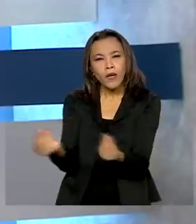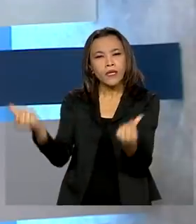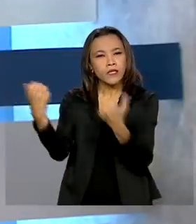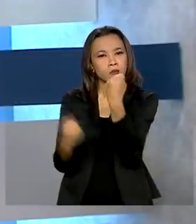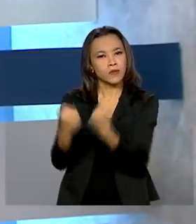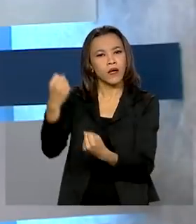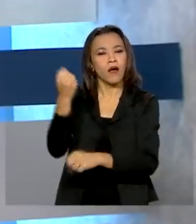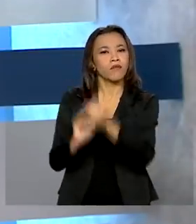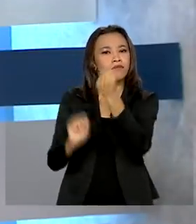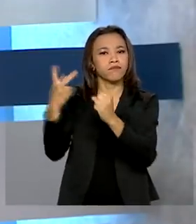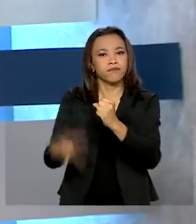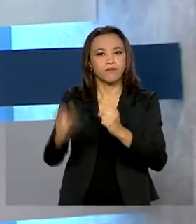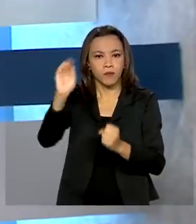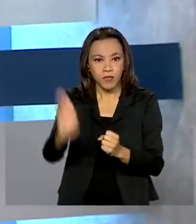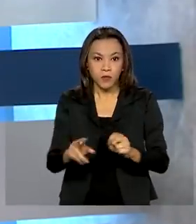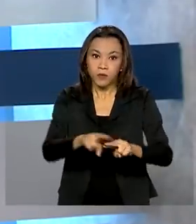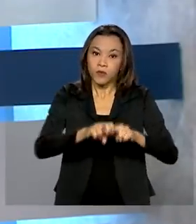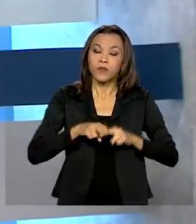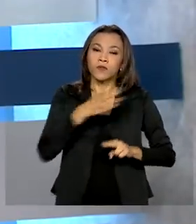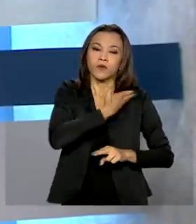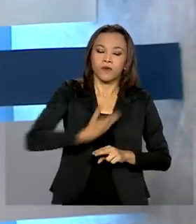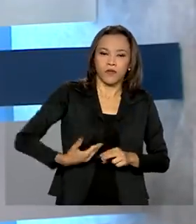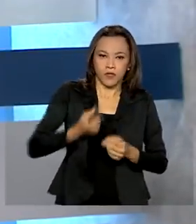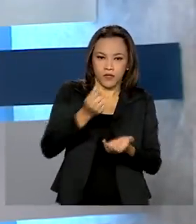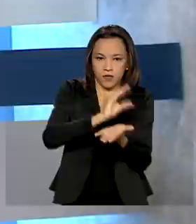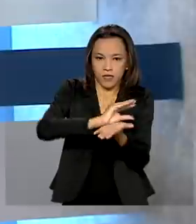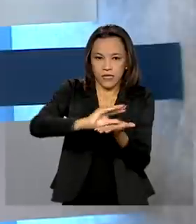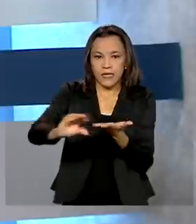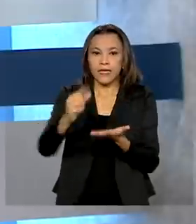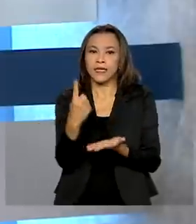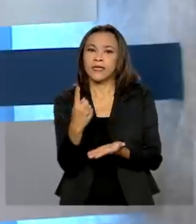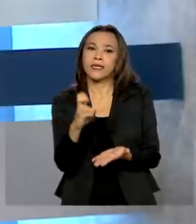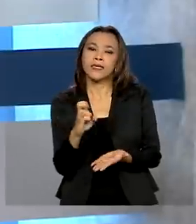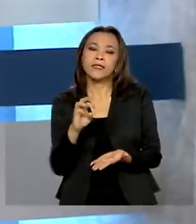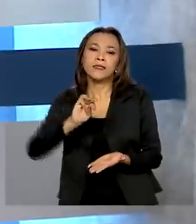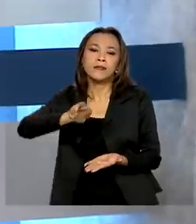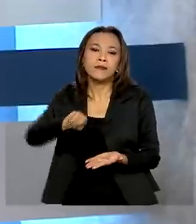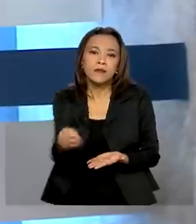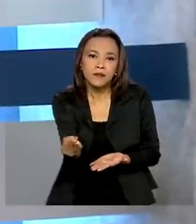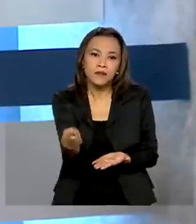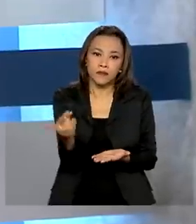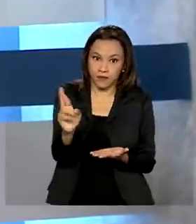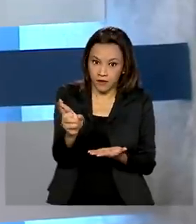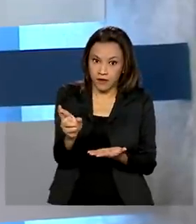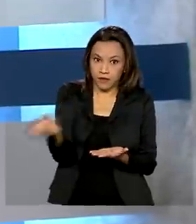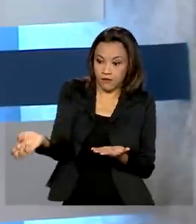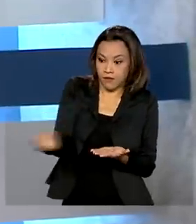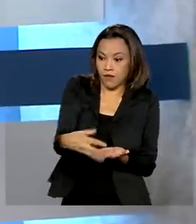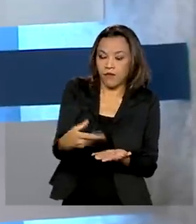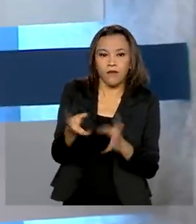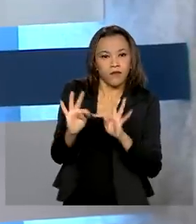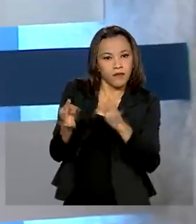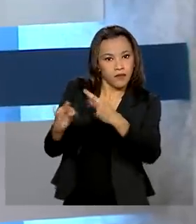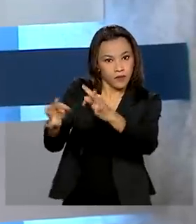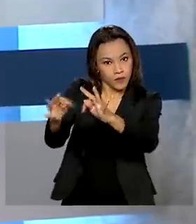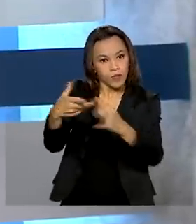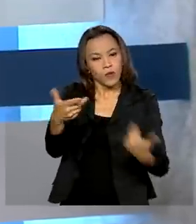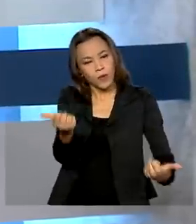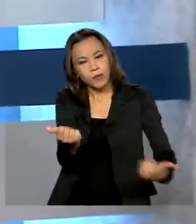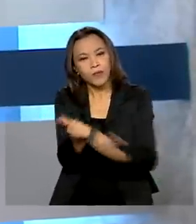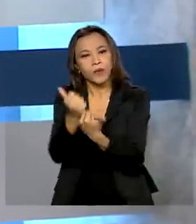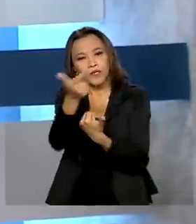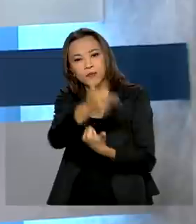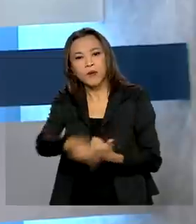Para isso, governo vai investir 15 milhões de reais para desenvolvimento de novas tecnologias com o apoio da